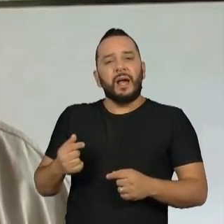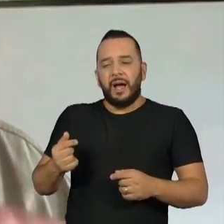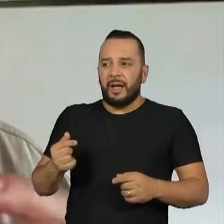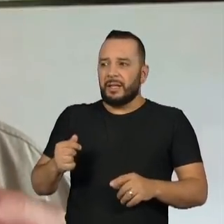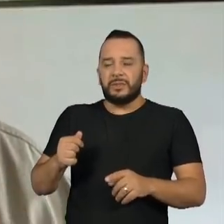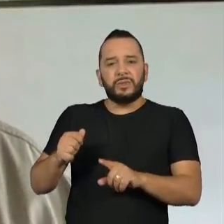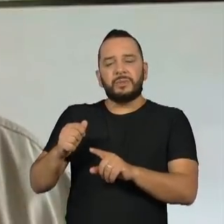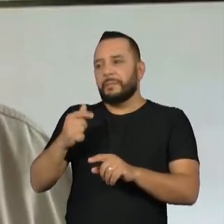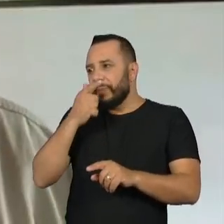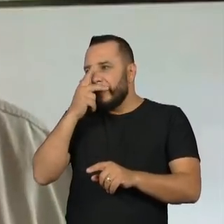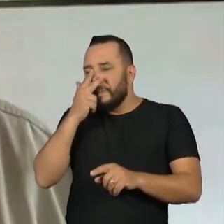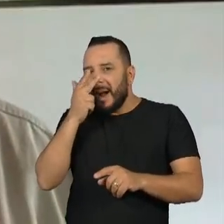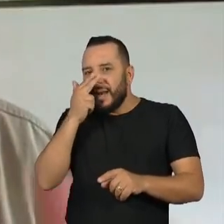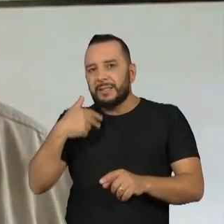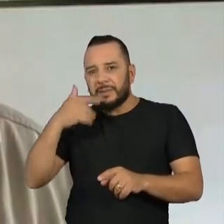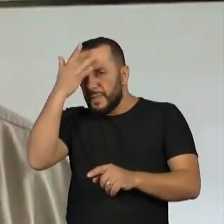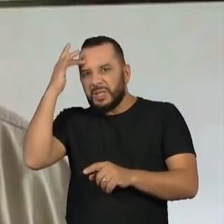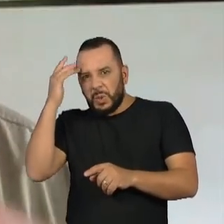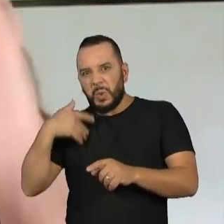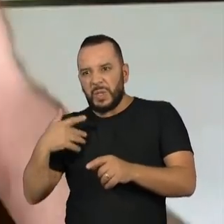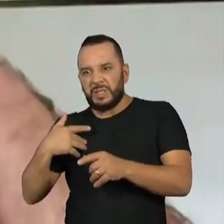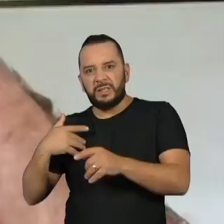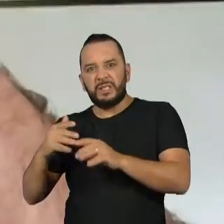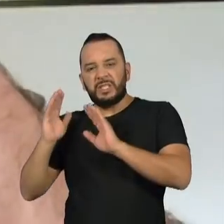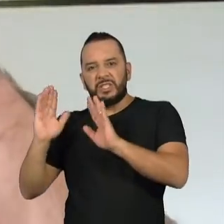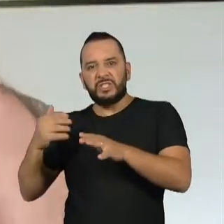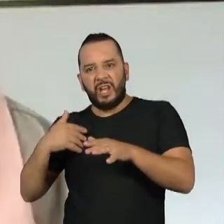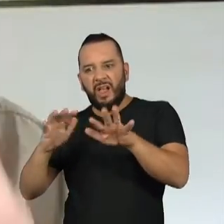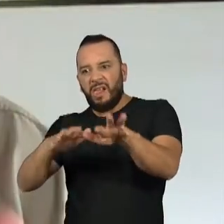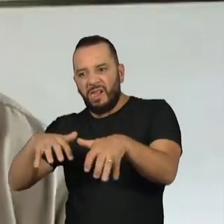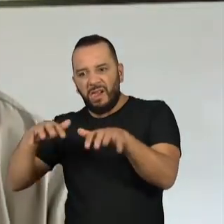são absurdos, são abusivos.